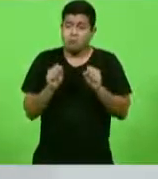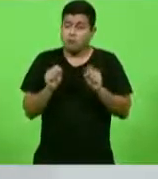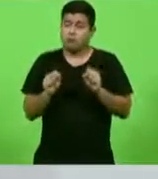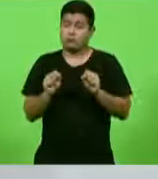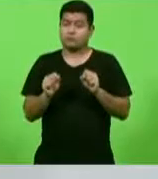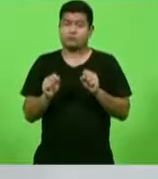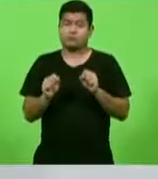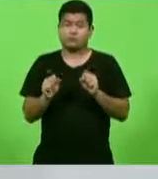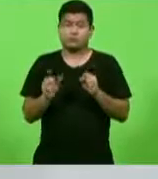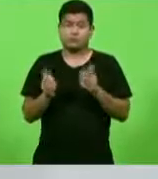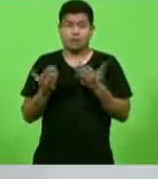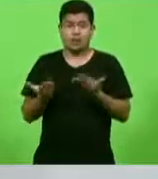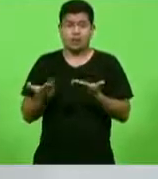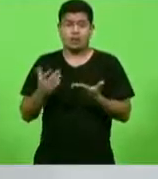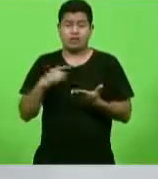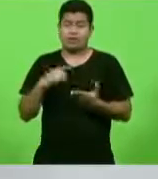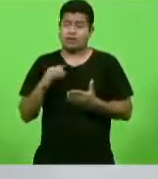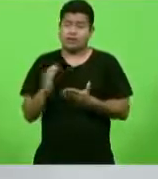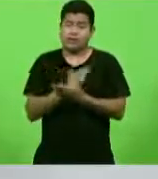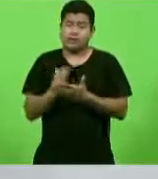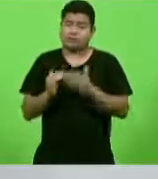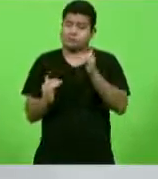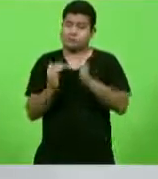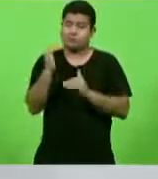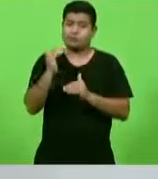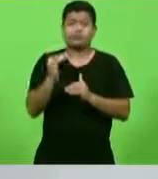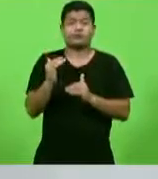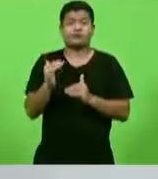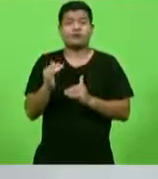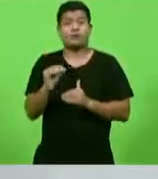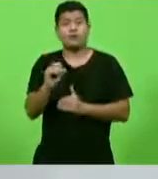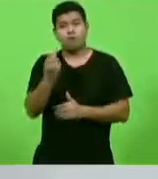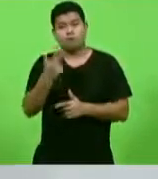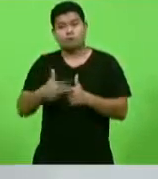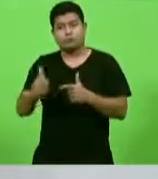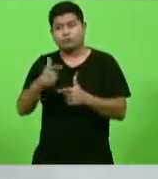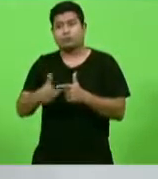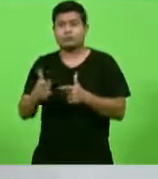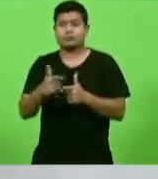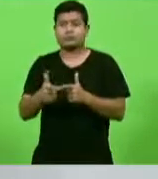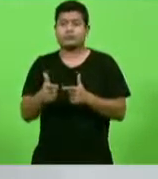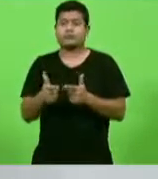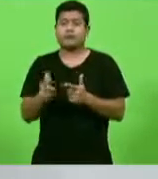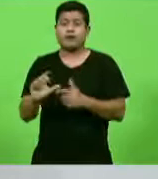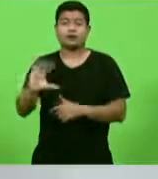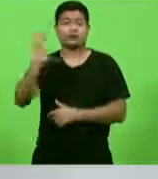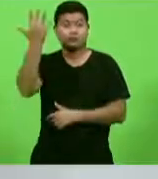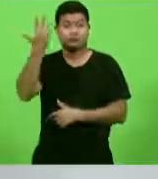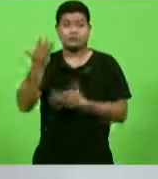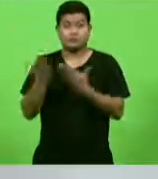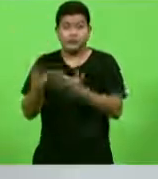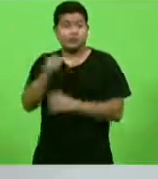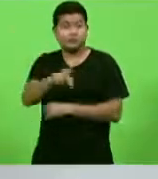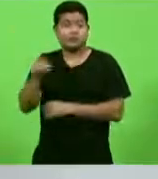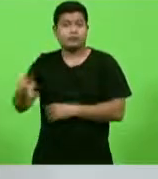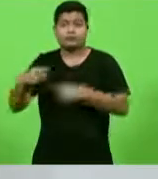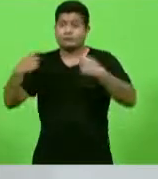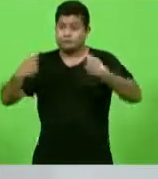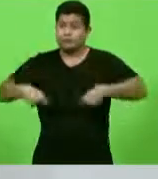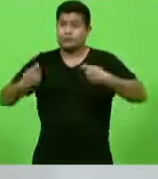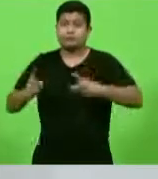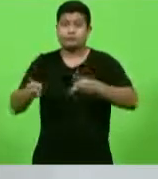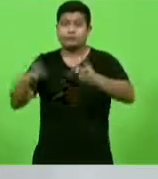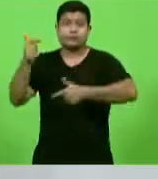mesmo que com eventual discordância ou problema gerado, os professores terão que exercer sua atividade em